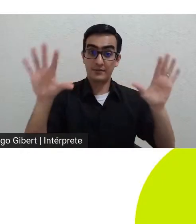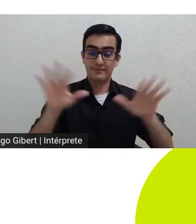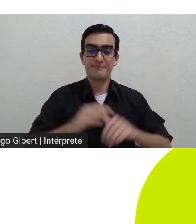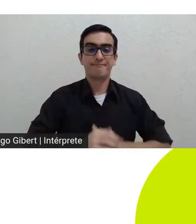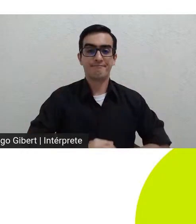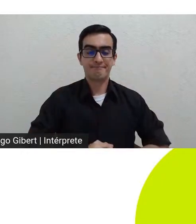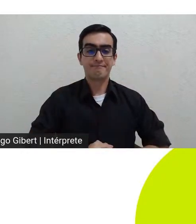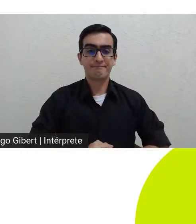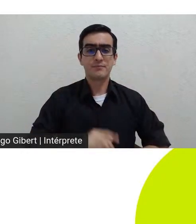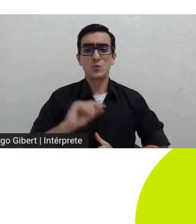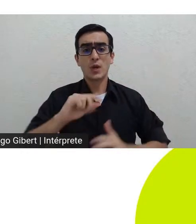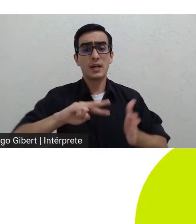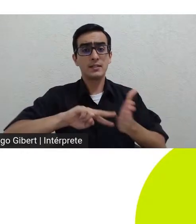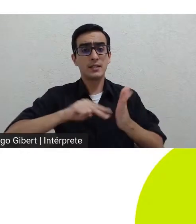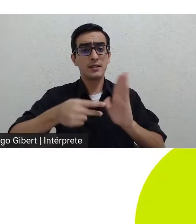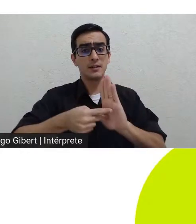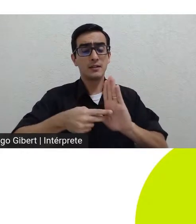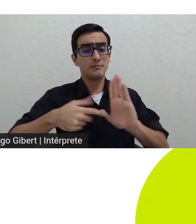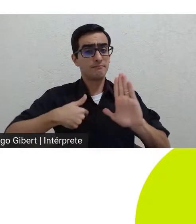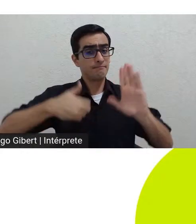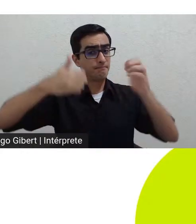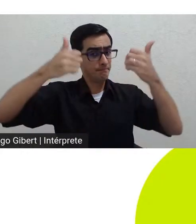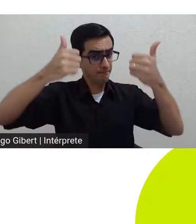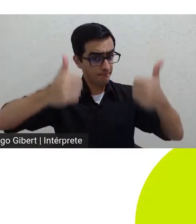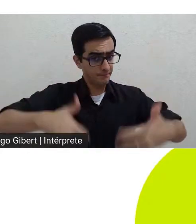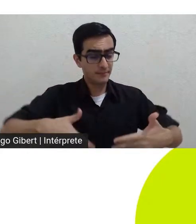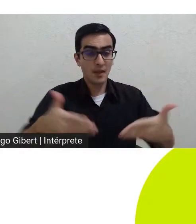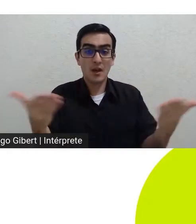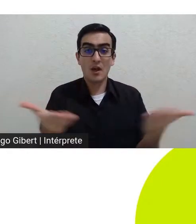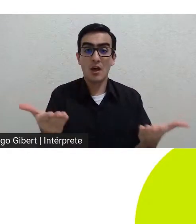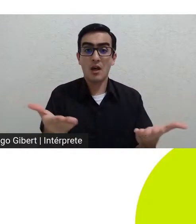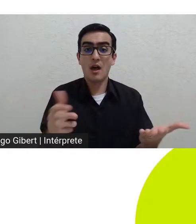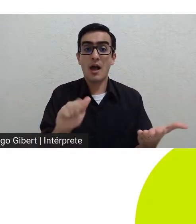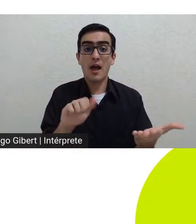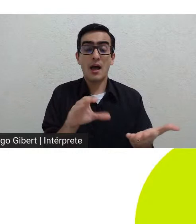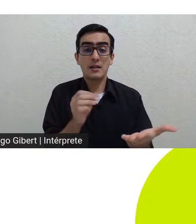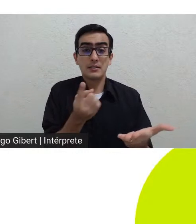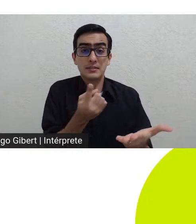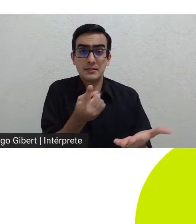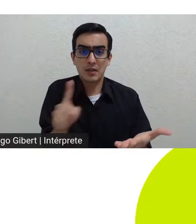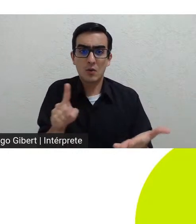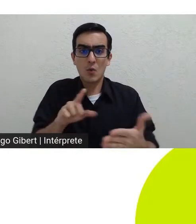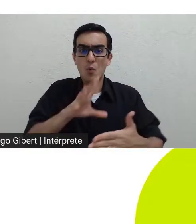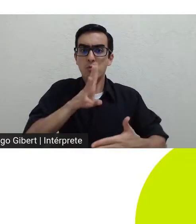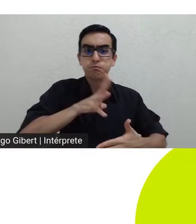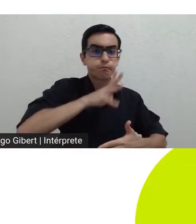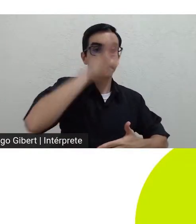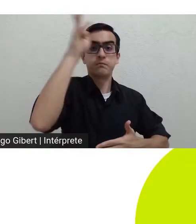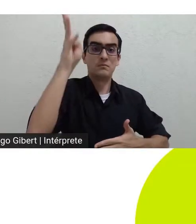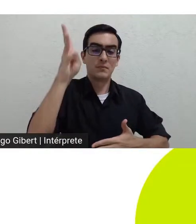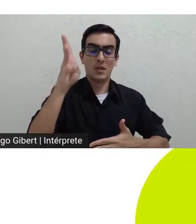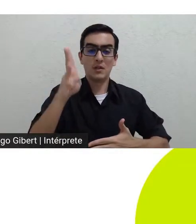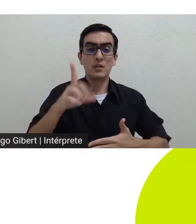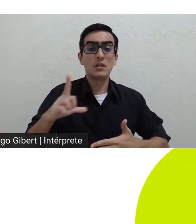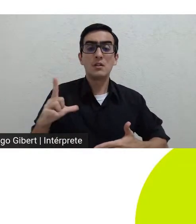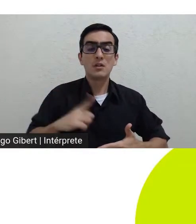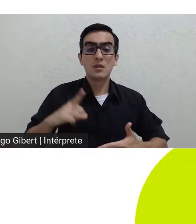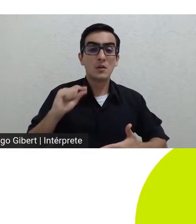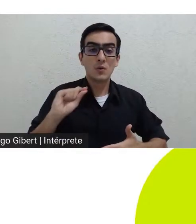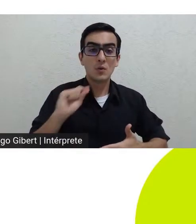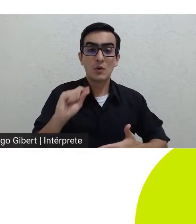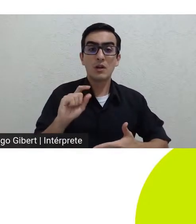dizer que o ato compulsivo neste caso não fala não representa um sujeito